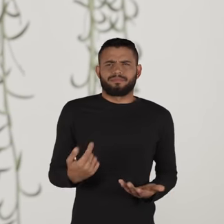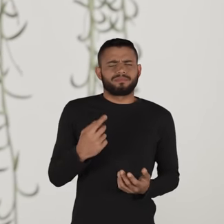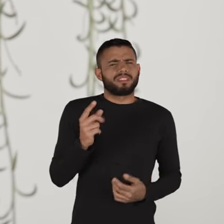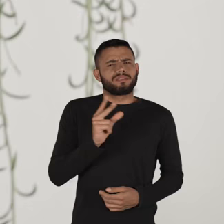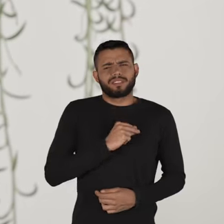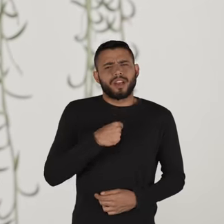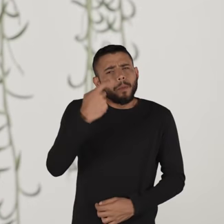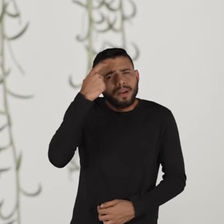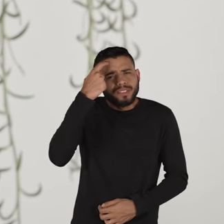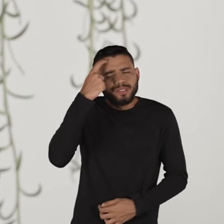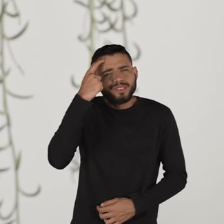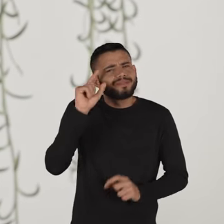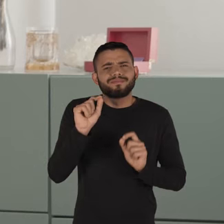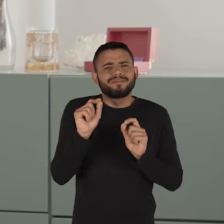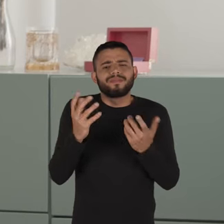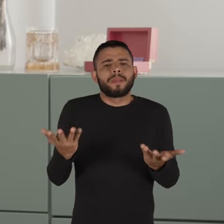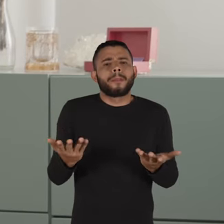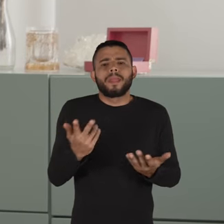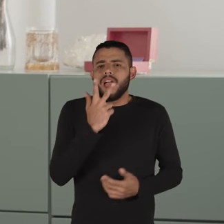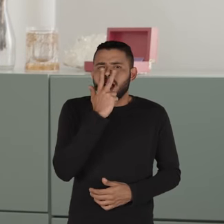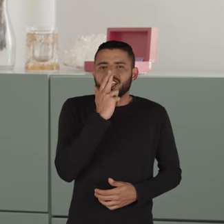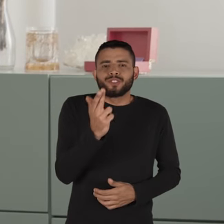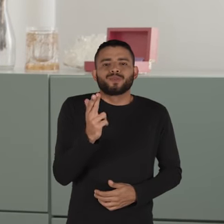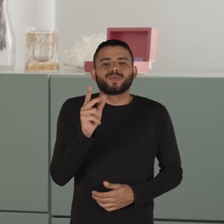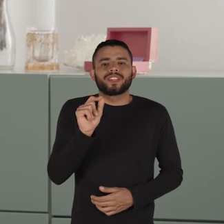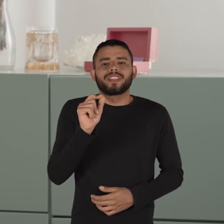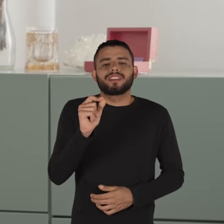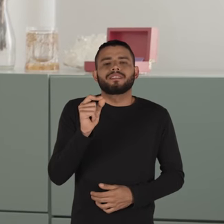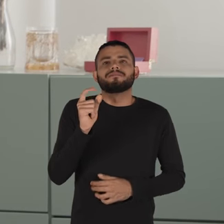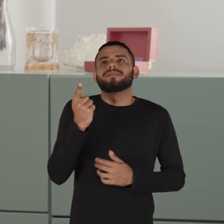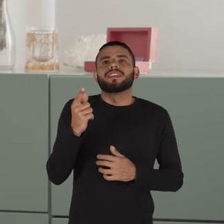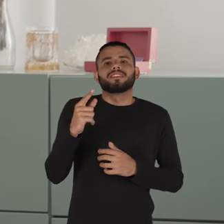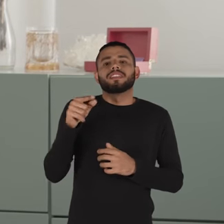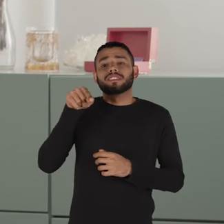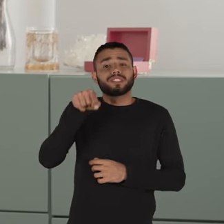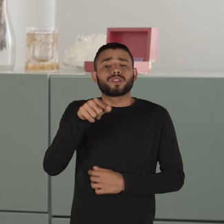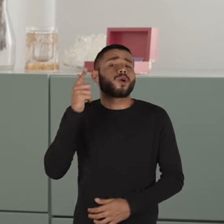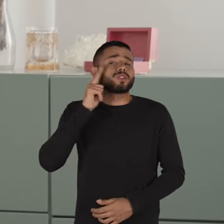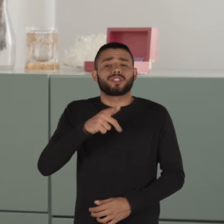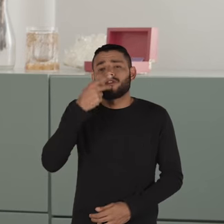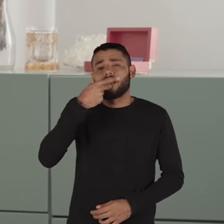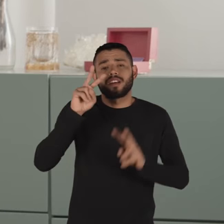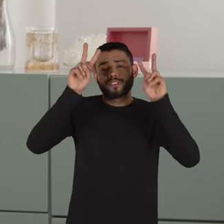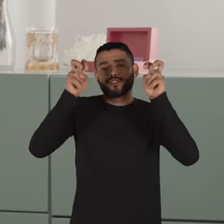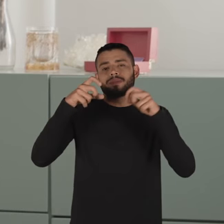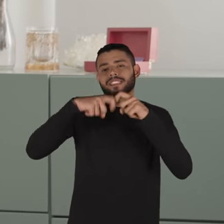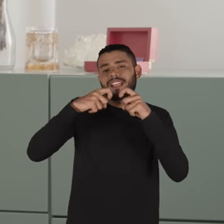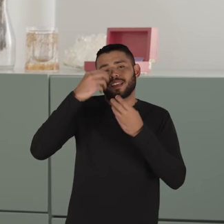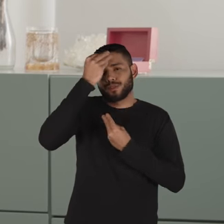Eu paro para pensar hoje, eu falo assim, acho que foi, sei lá, acho que o máximo que ele conseguiu falar sobre